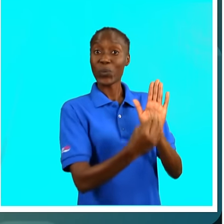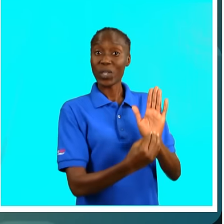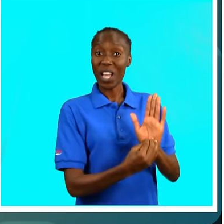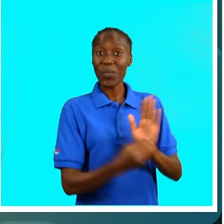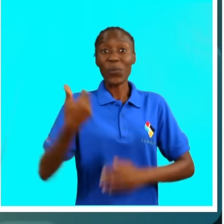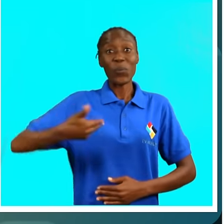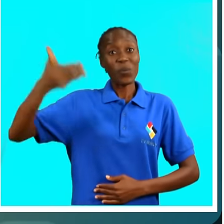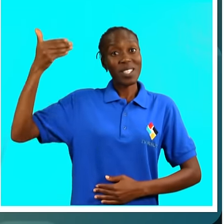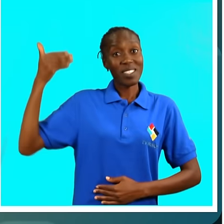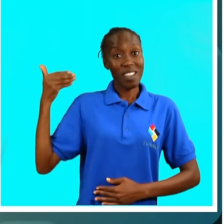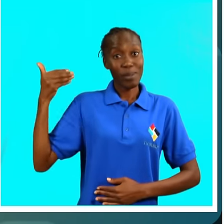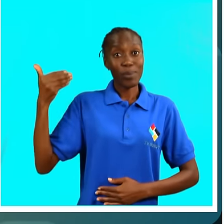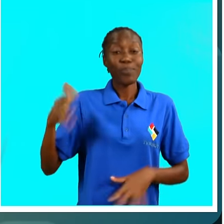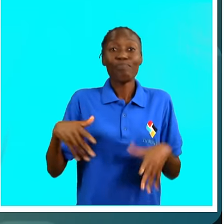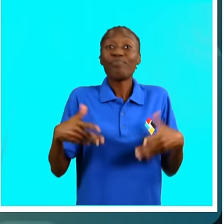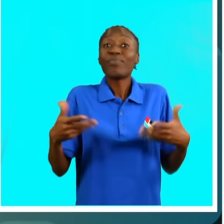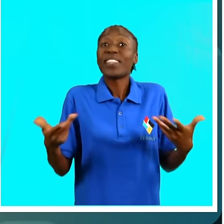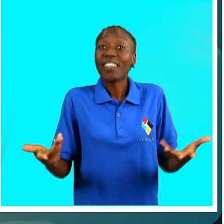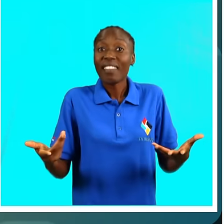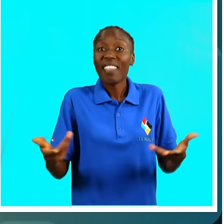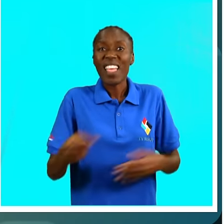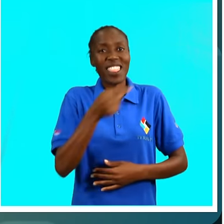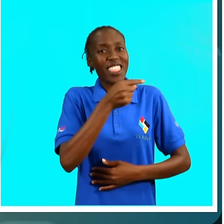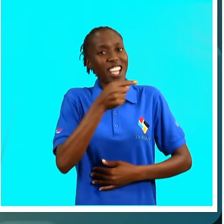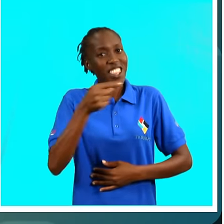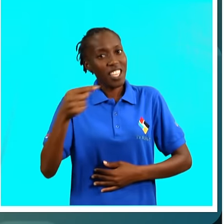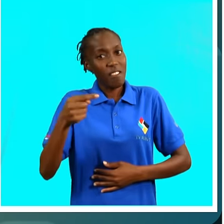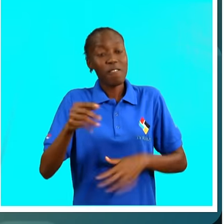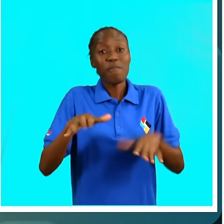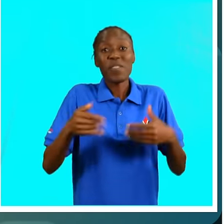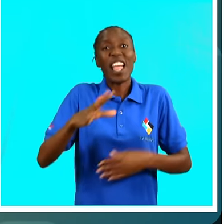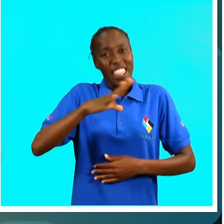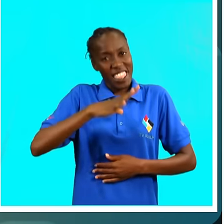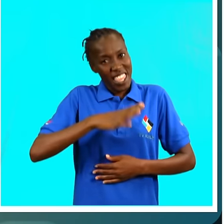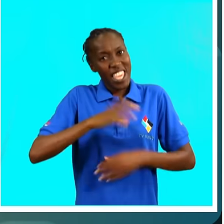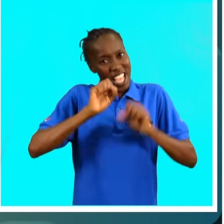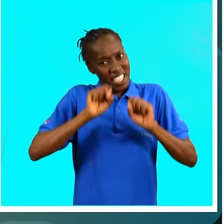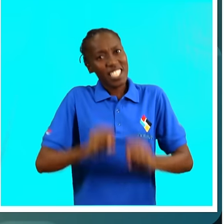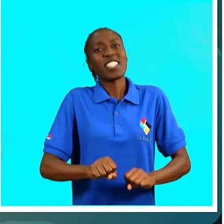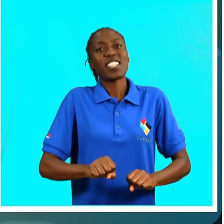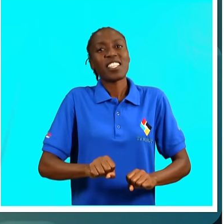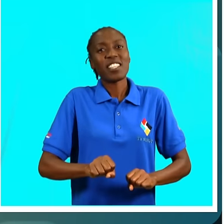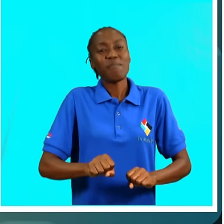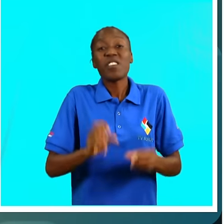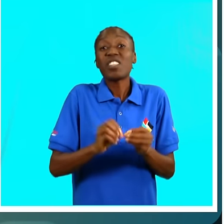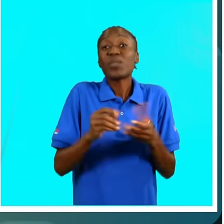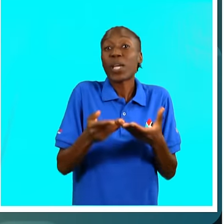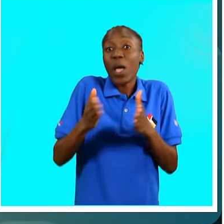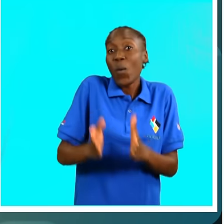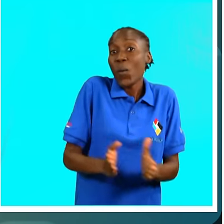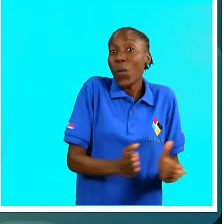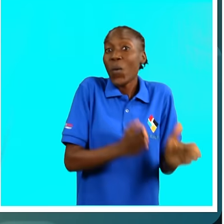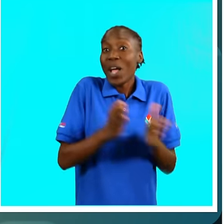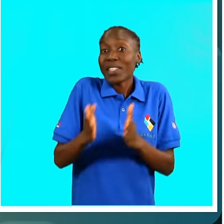Identifiquei que os resultados do passado, que eram negativos, que havia condições